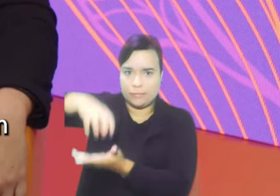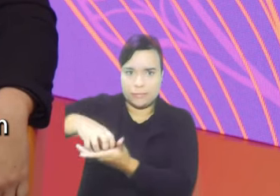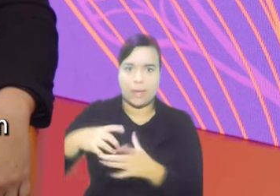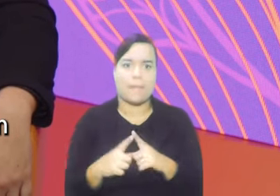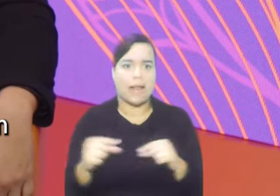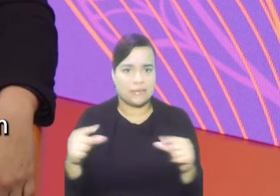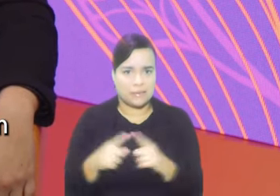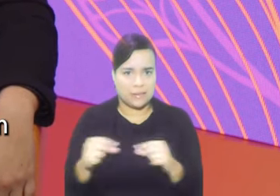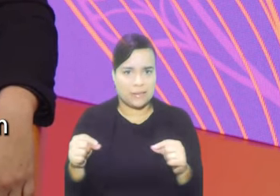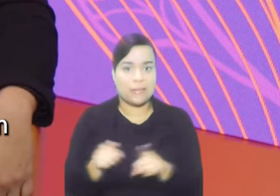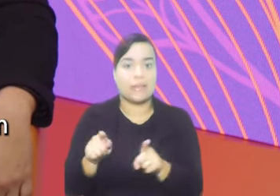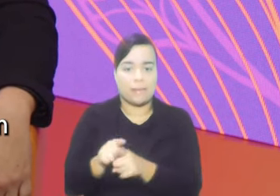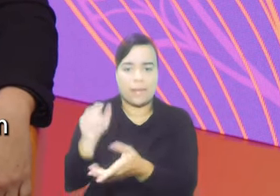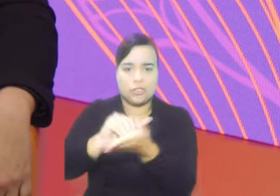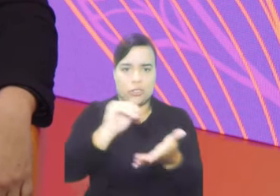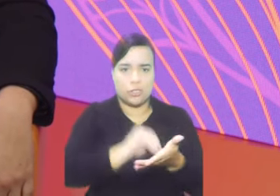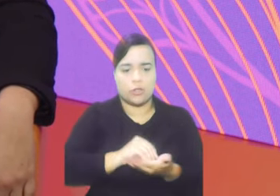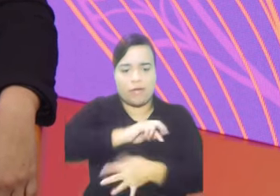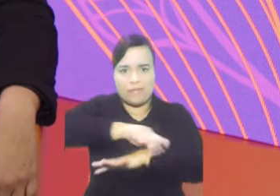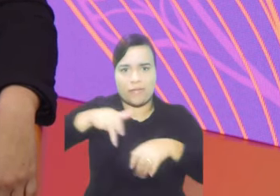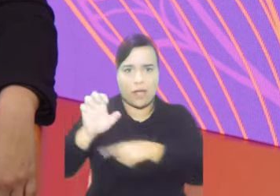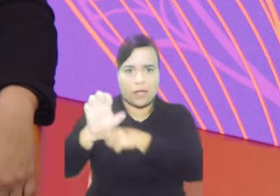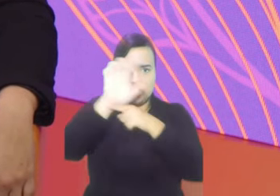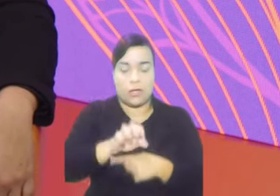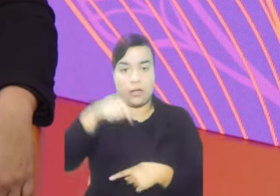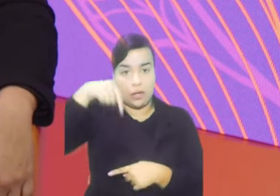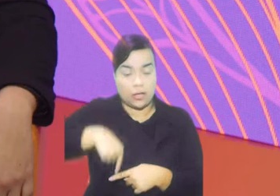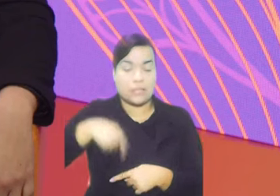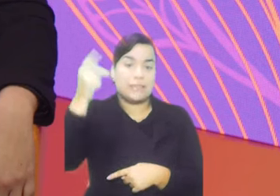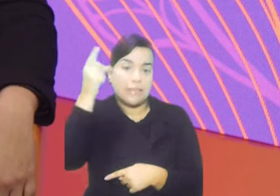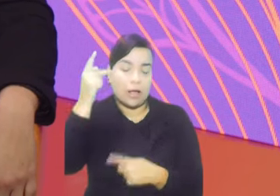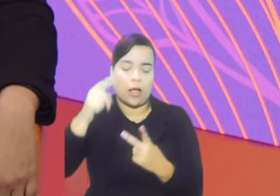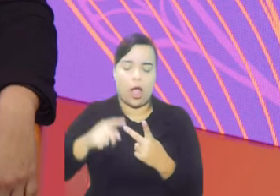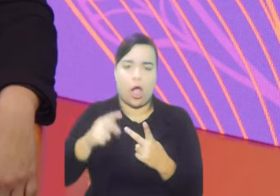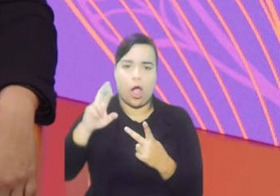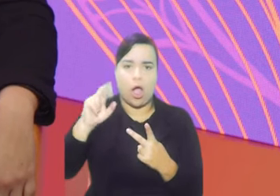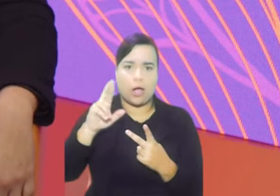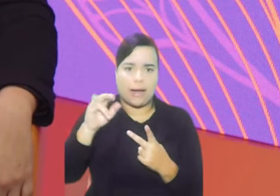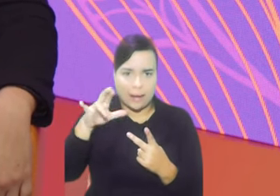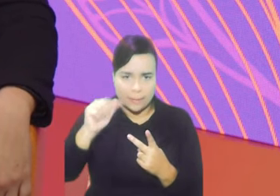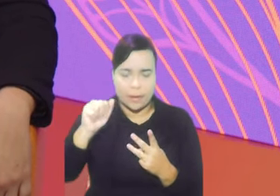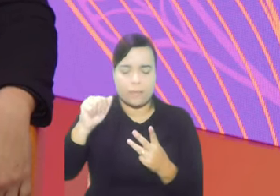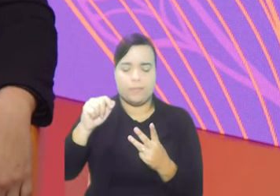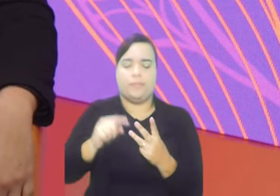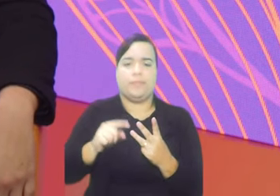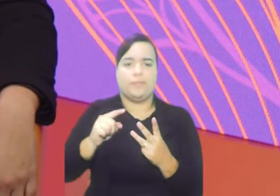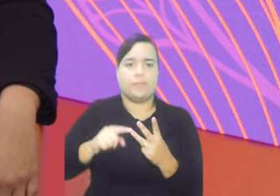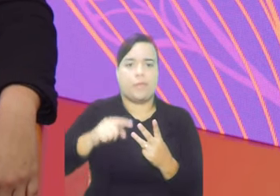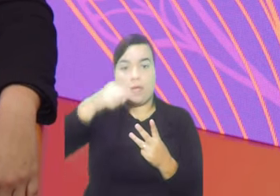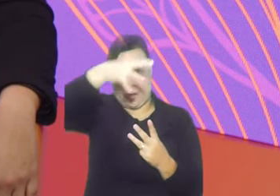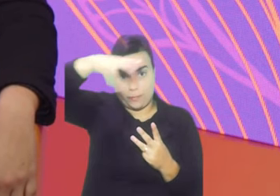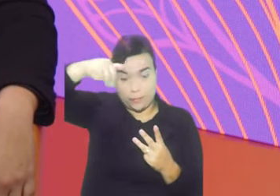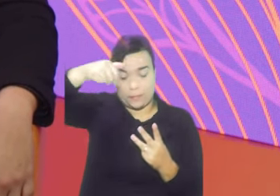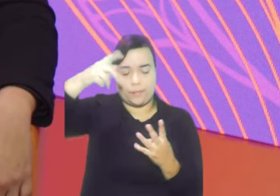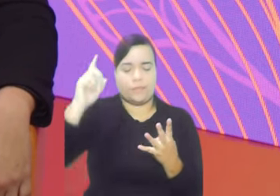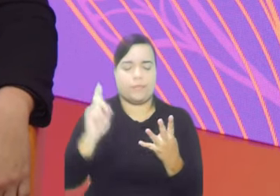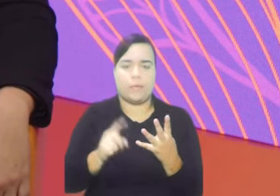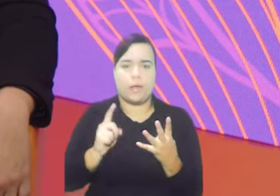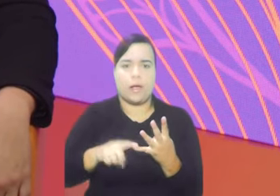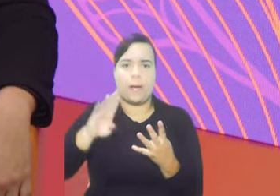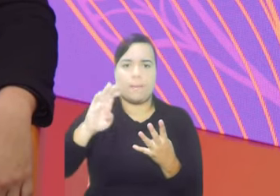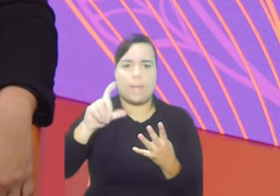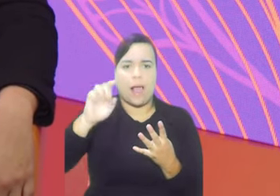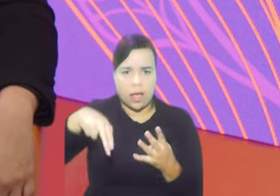Brasília e escritórios em outros estados, aqui em São Paulo, Roraima, dois escritórios, Amazonas, Belém, e